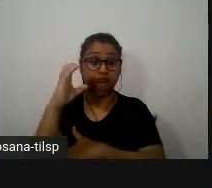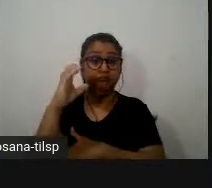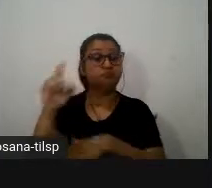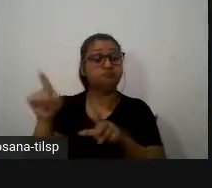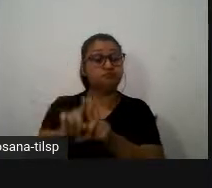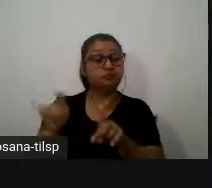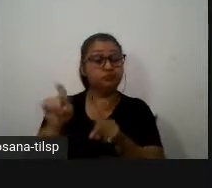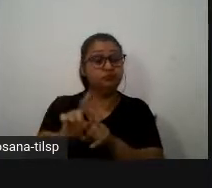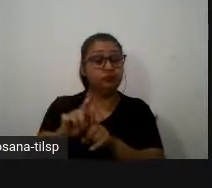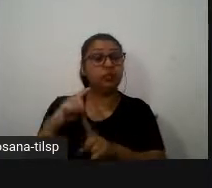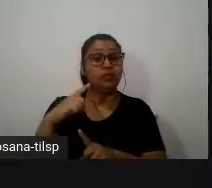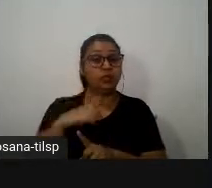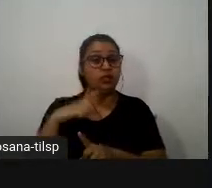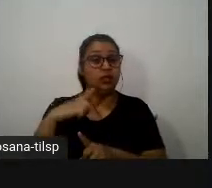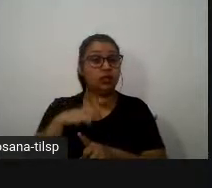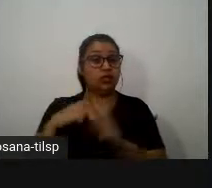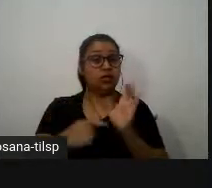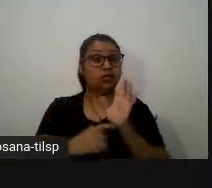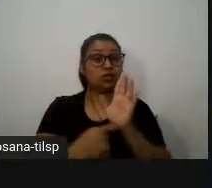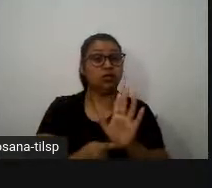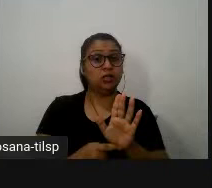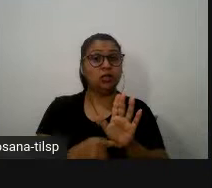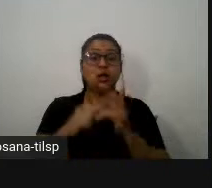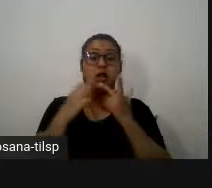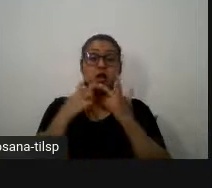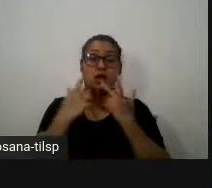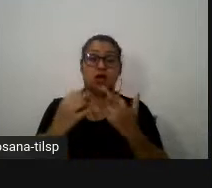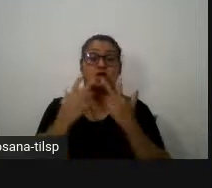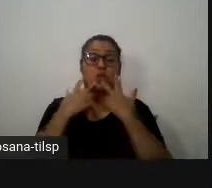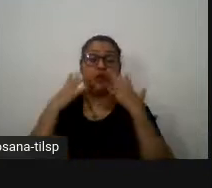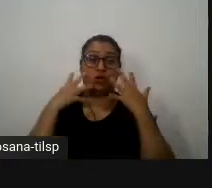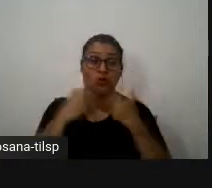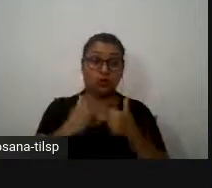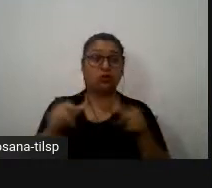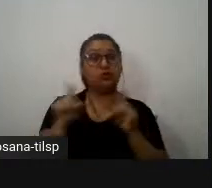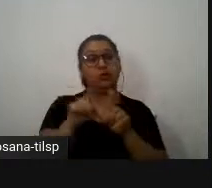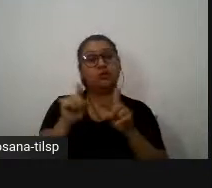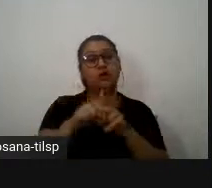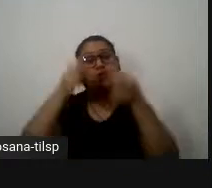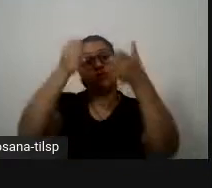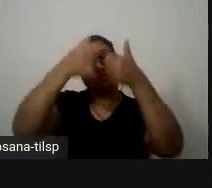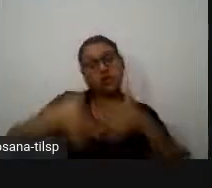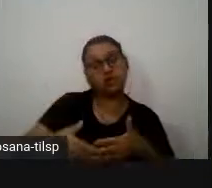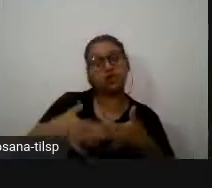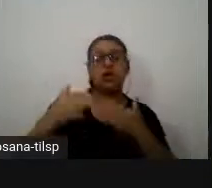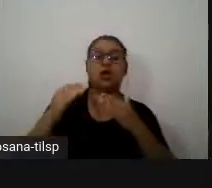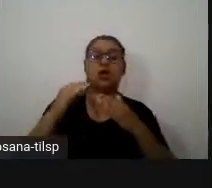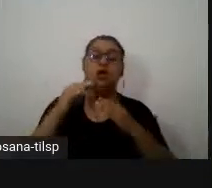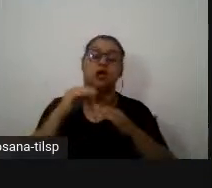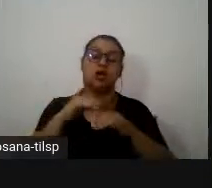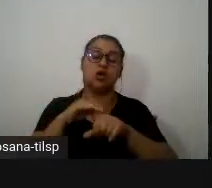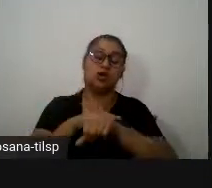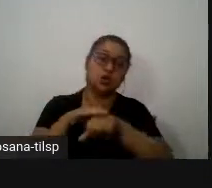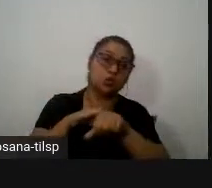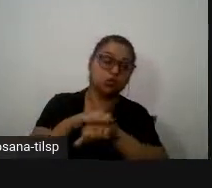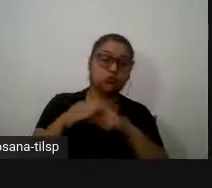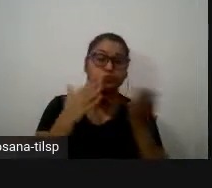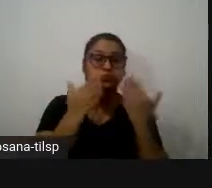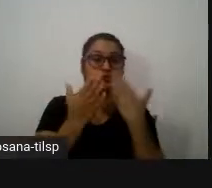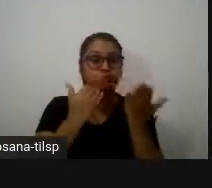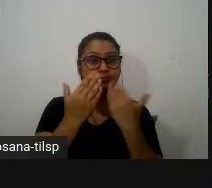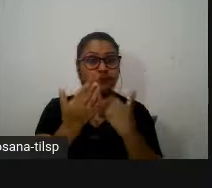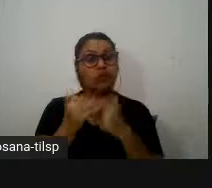necessidade de recorrer à língua natural para explicar comentar esta linguagem matemática